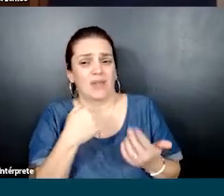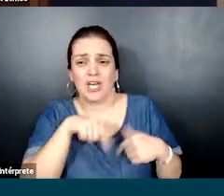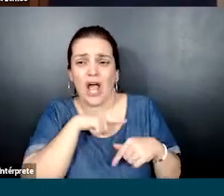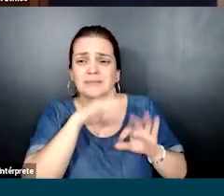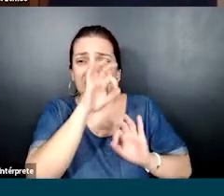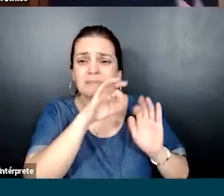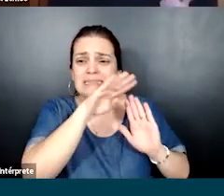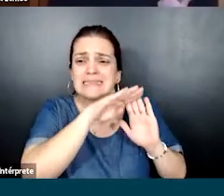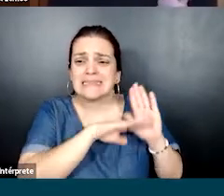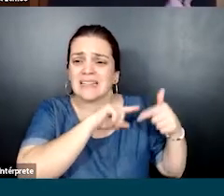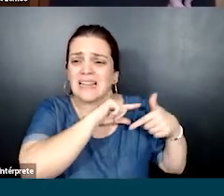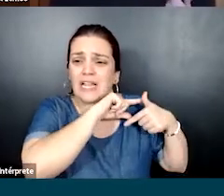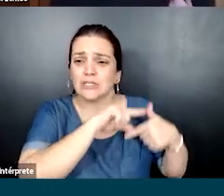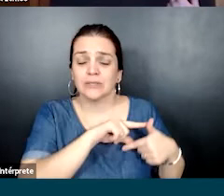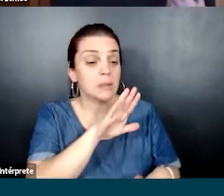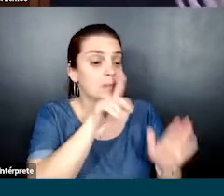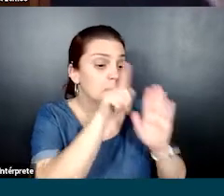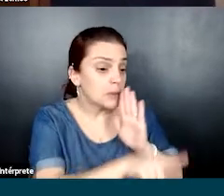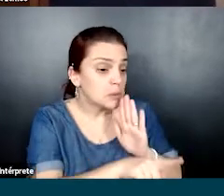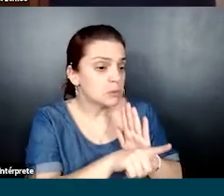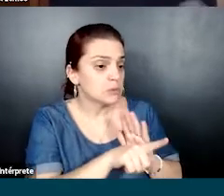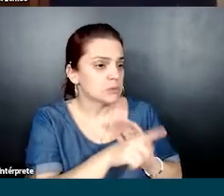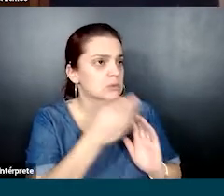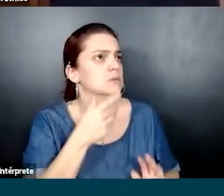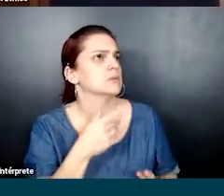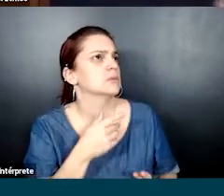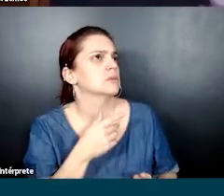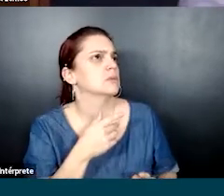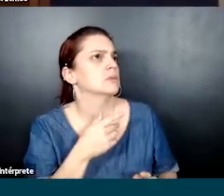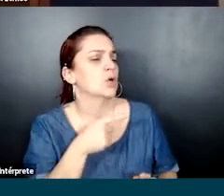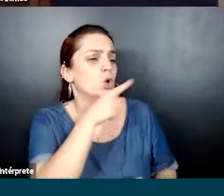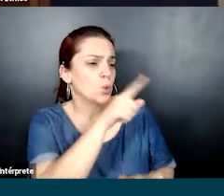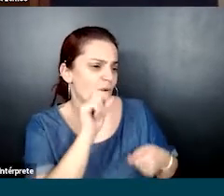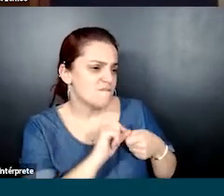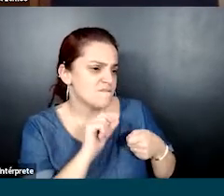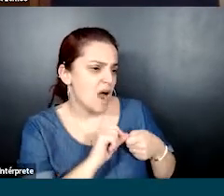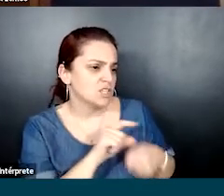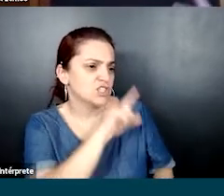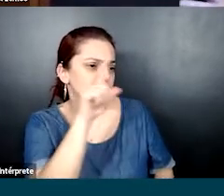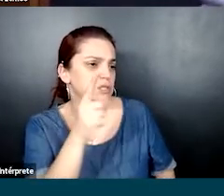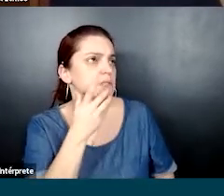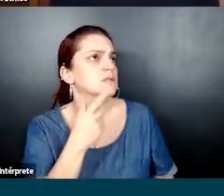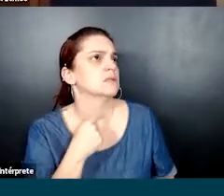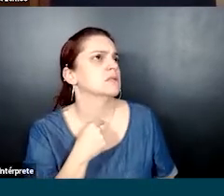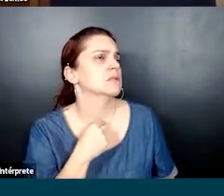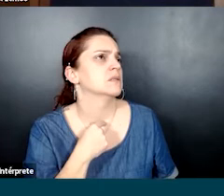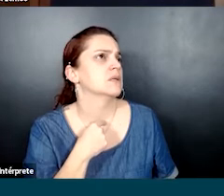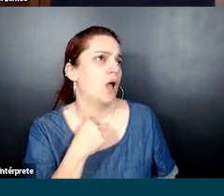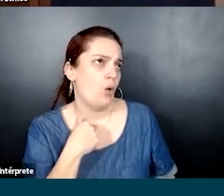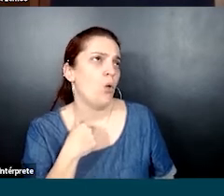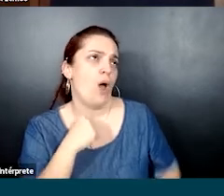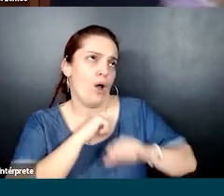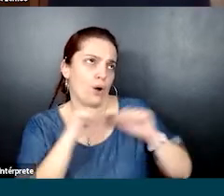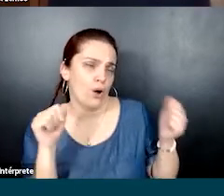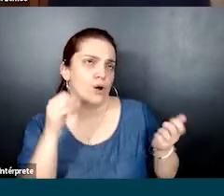da maneira que a gente tinha estruturado, né? Até porque a gente chegava e fazia perguntas muito diretas, assim. Ah, o que você faz durante o seu